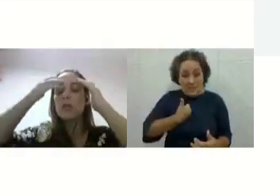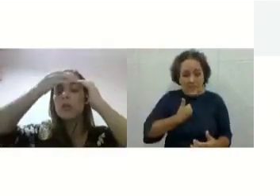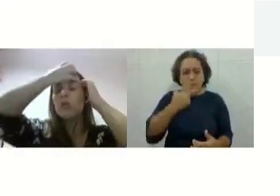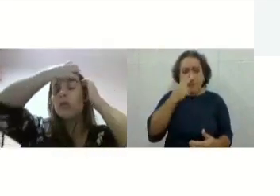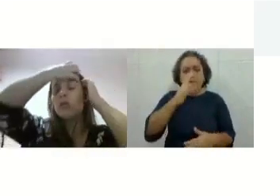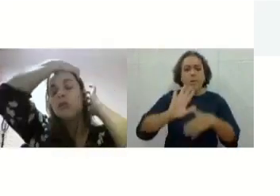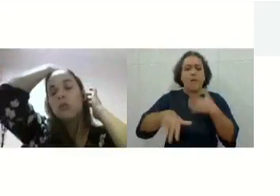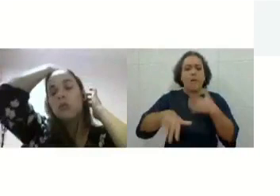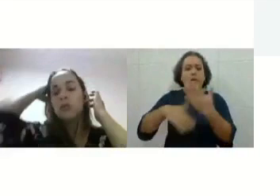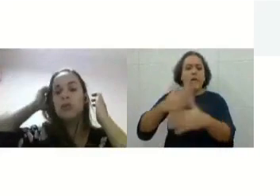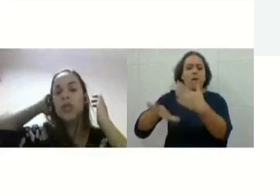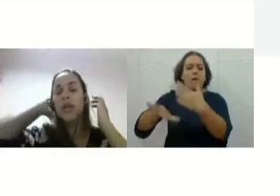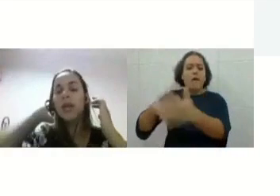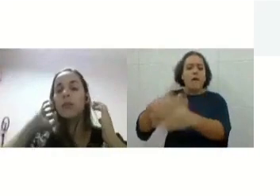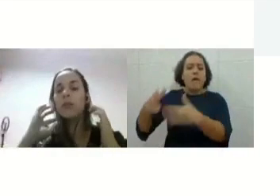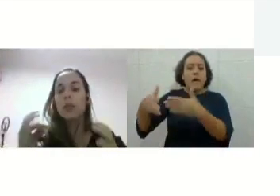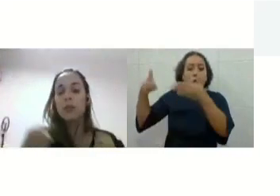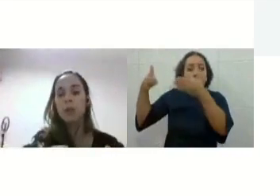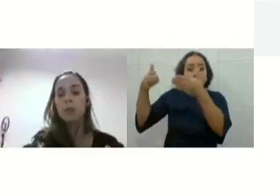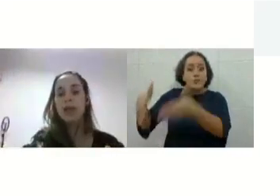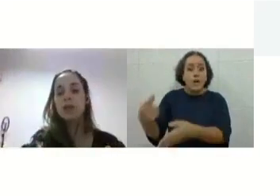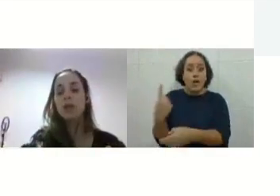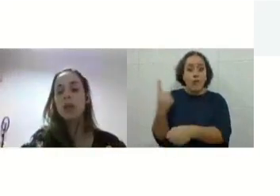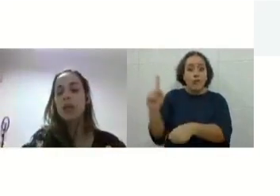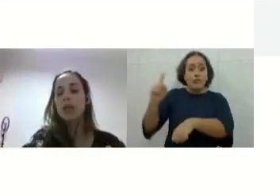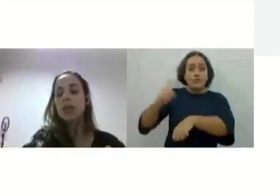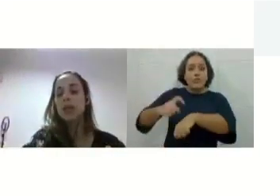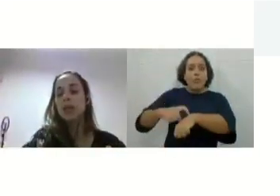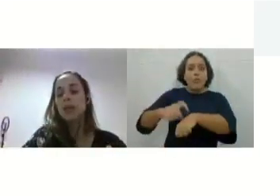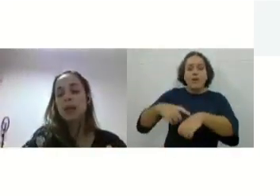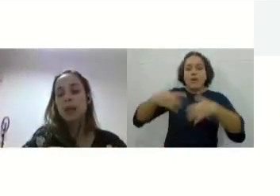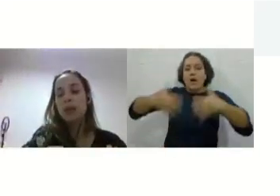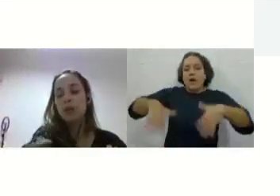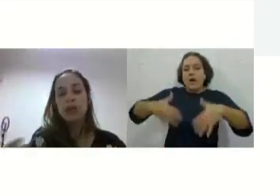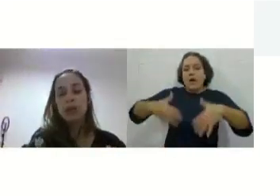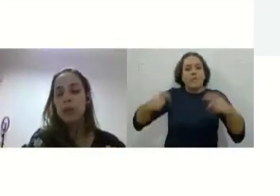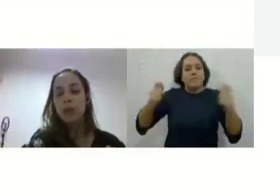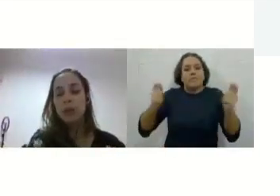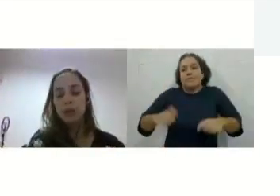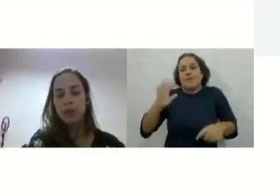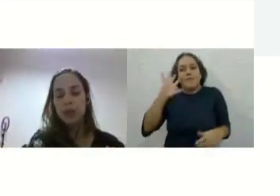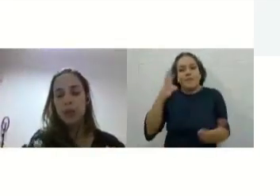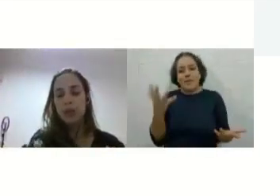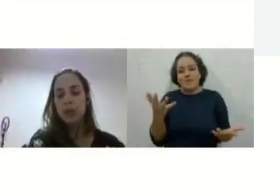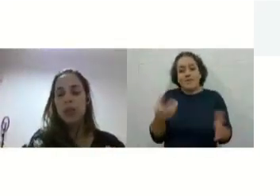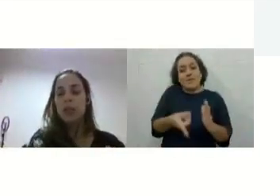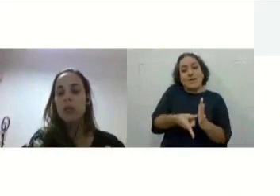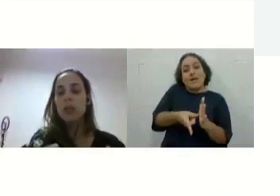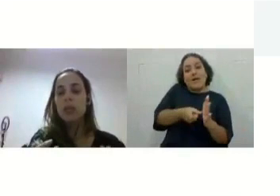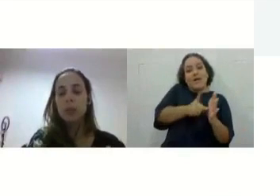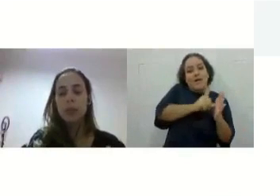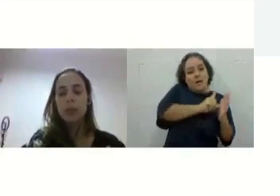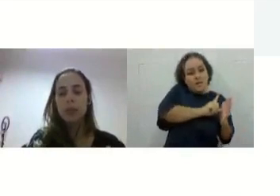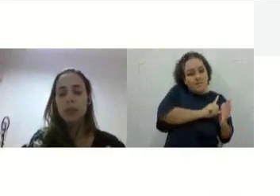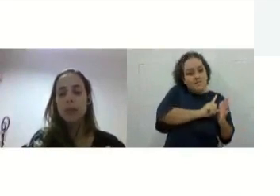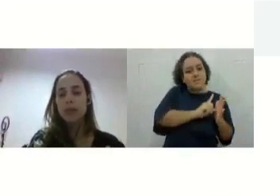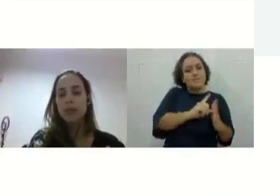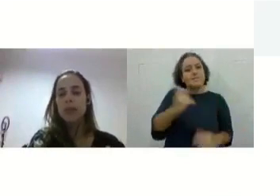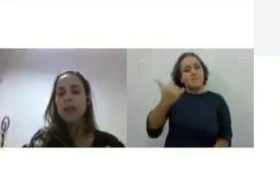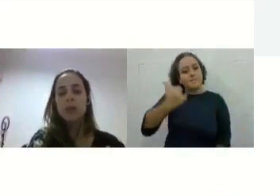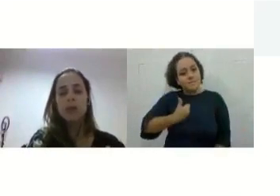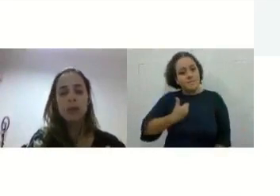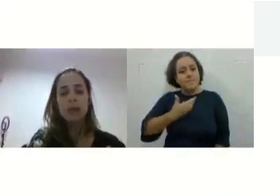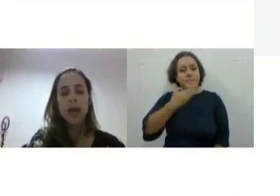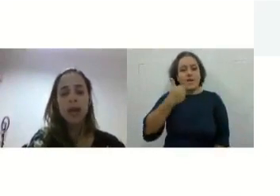Chega de um jeito, chega um momento que tudo fica muito mais difícil. Então, não deixem para depois.